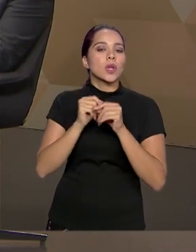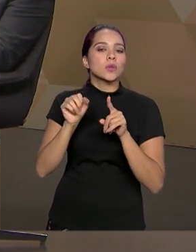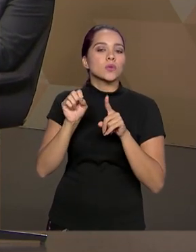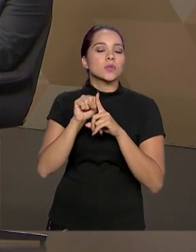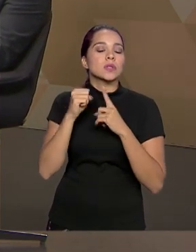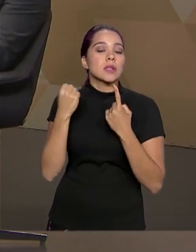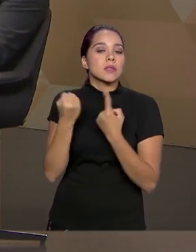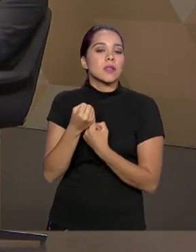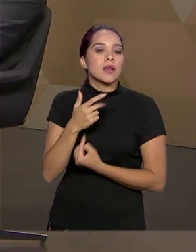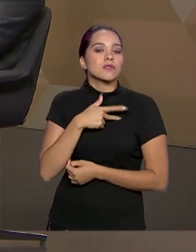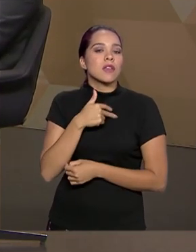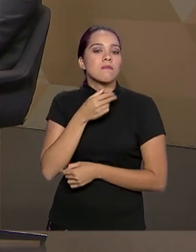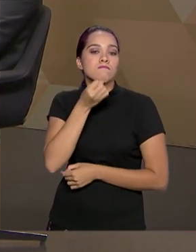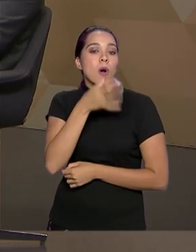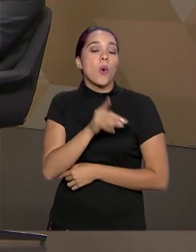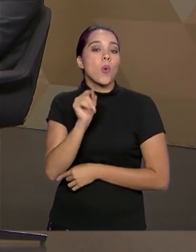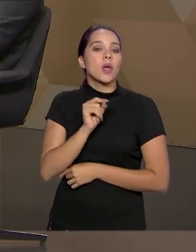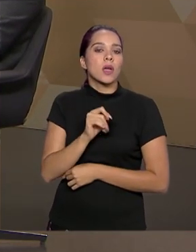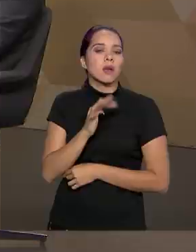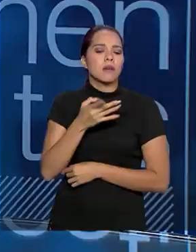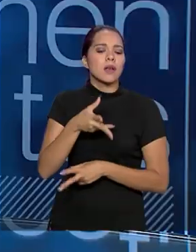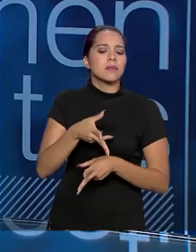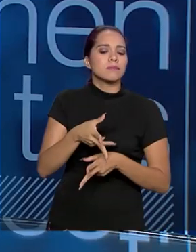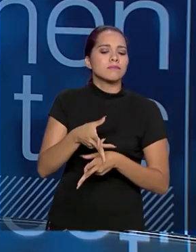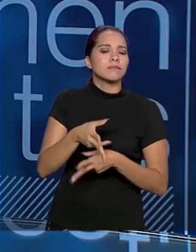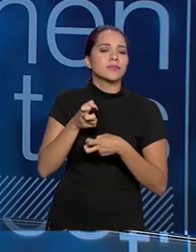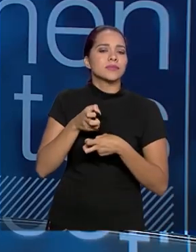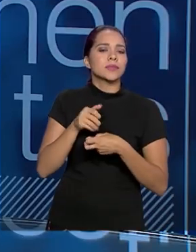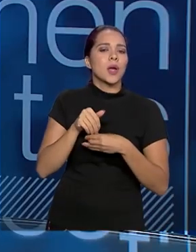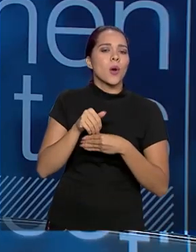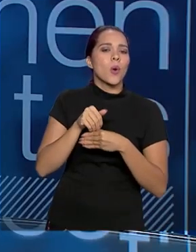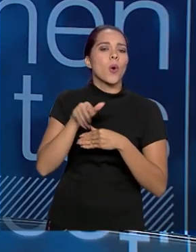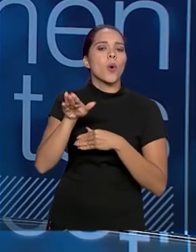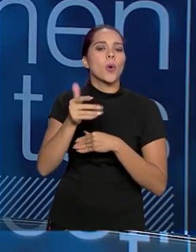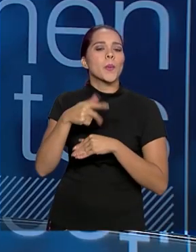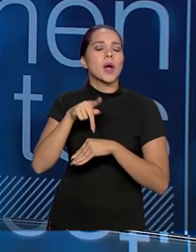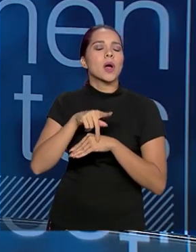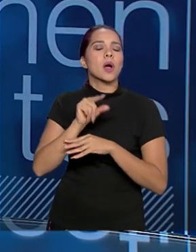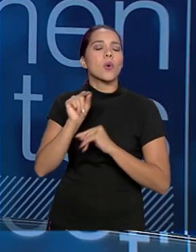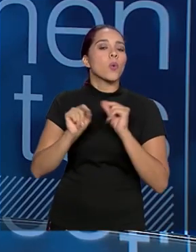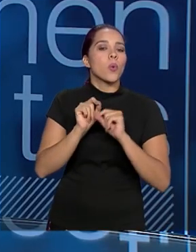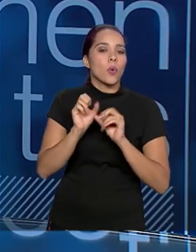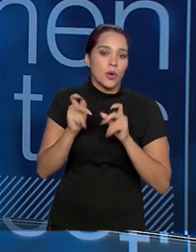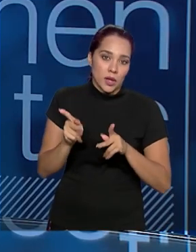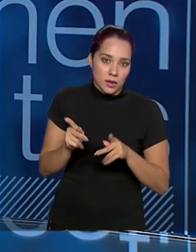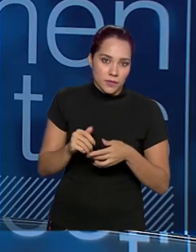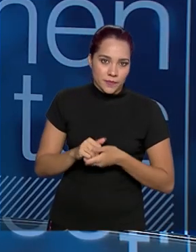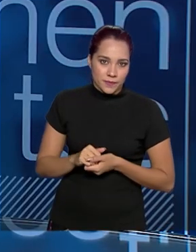minério. Tá, aquele minério está sendo exportado, ou seja, ok, existe um